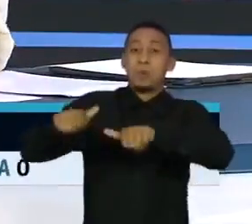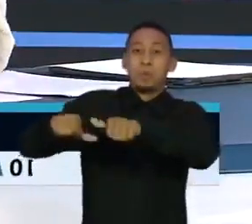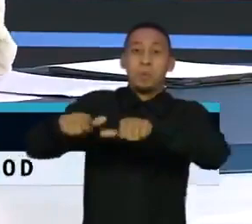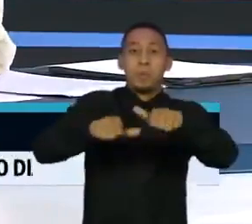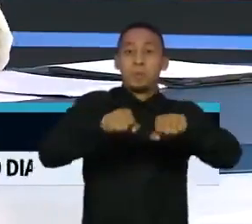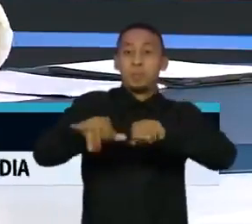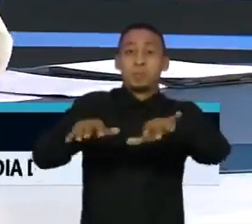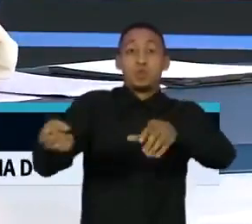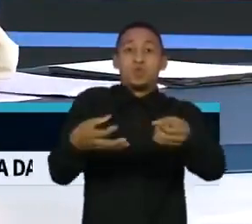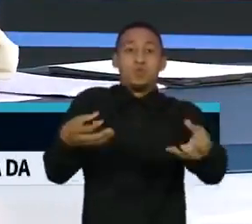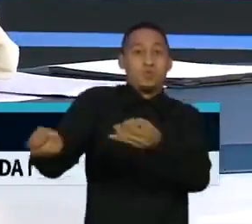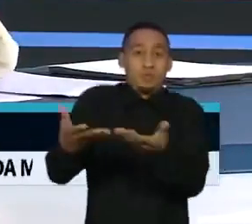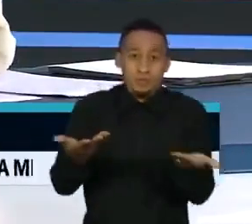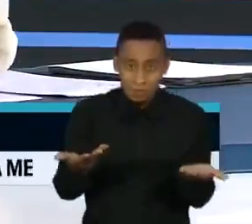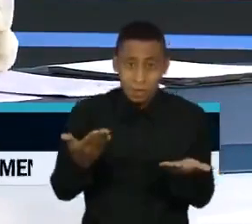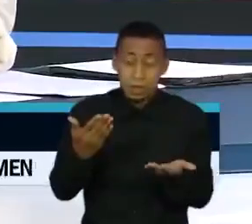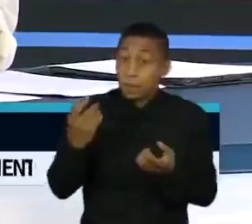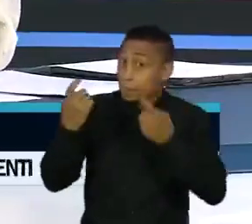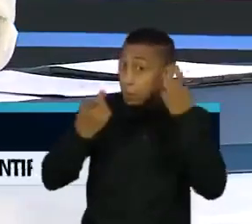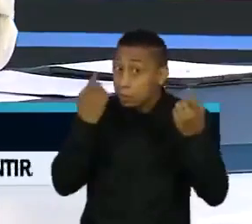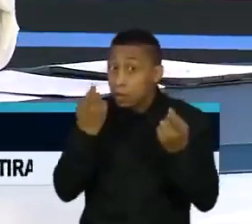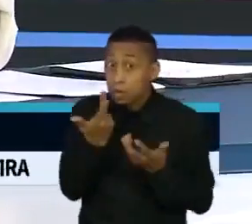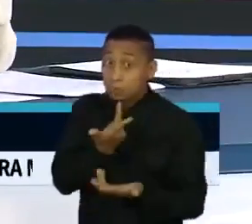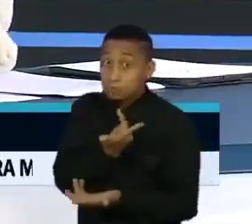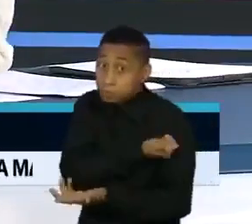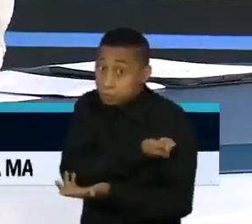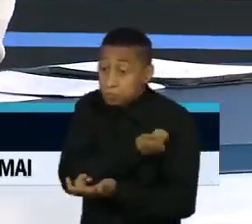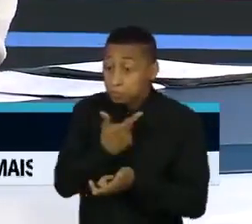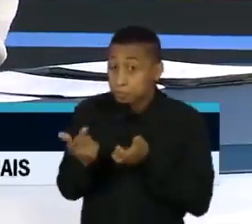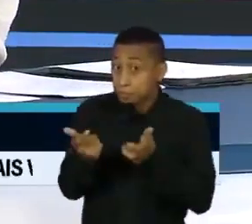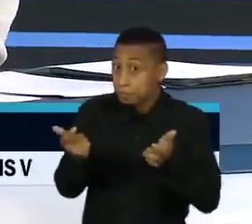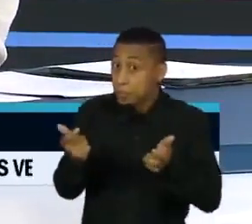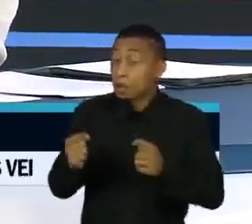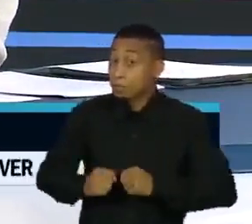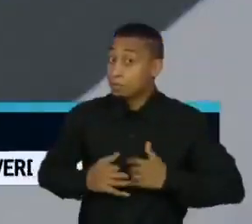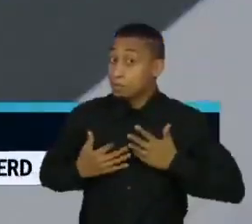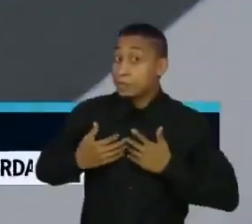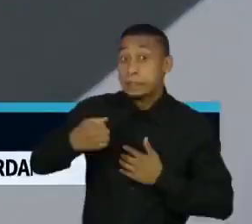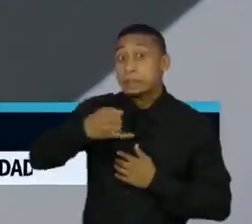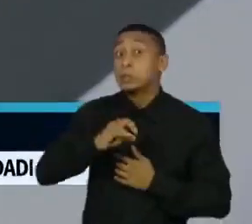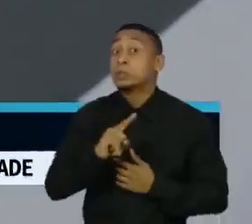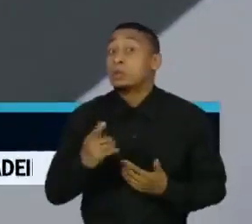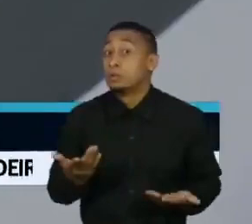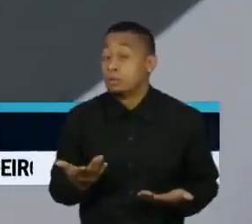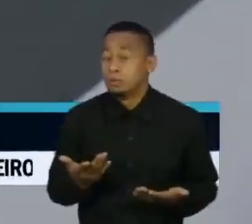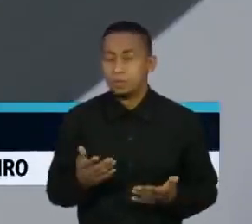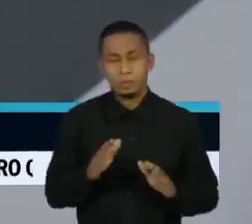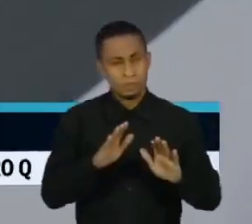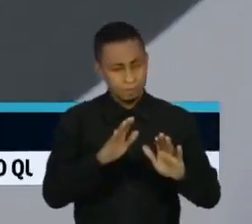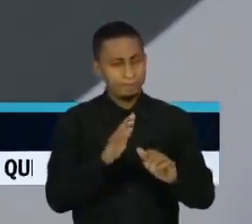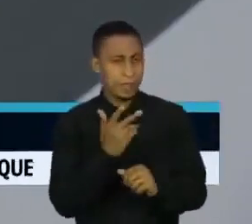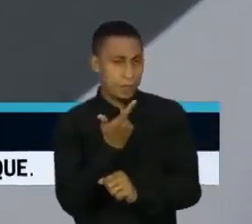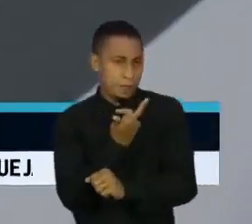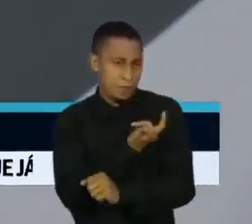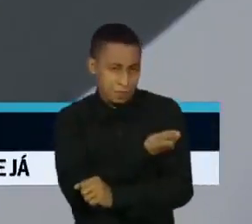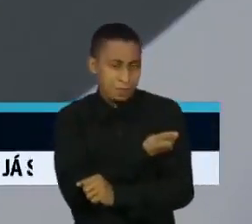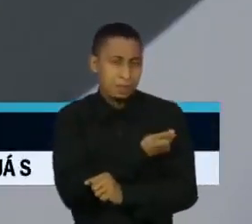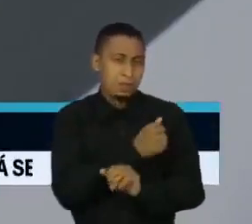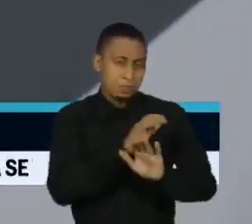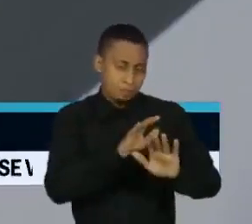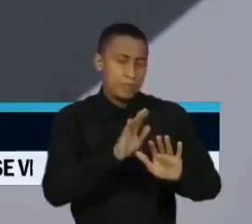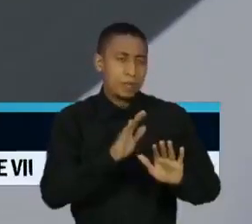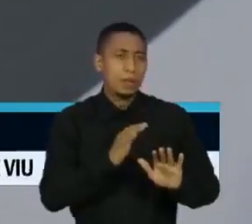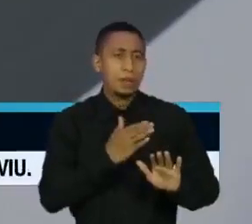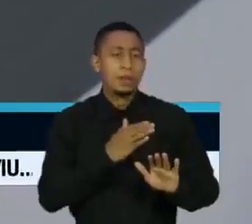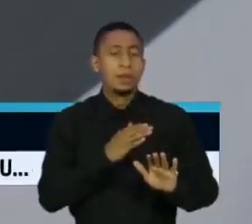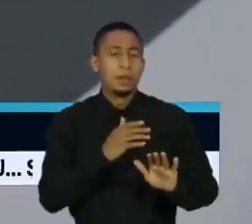nós temos, vão dar conta dessas novas cepas. Então, não é algo que a gente já pode afirmar. Não. A gente pode realmente se tornar um celeiro de